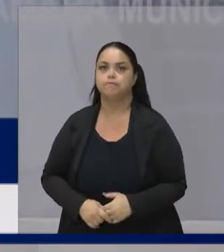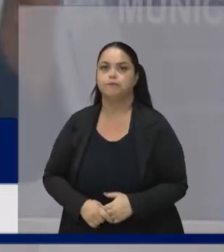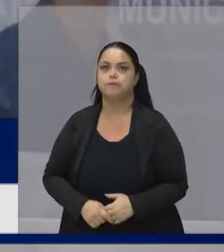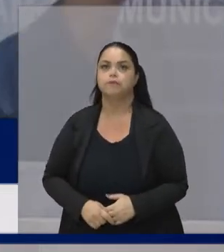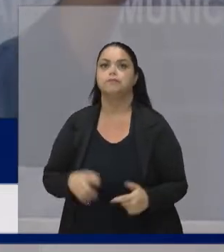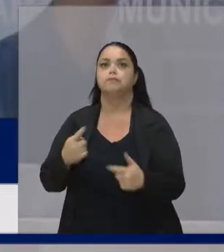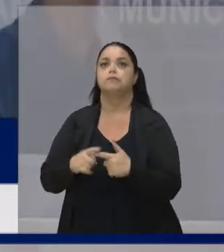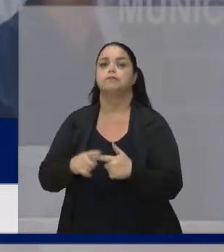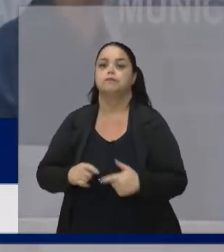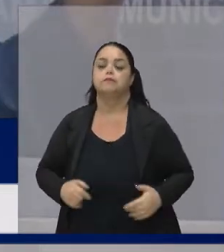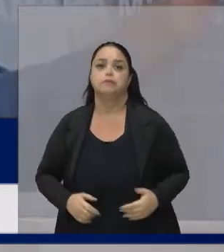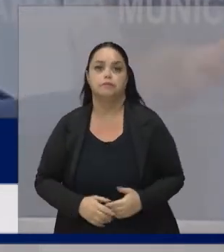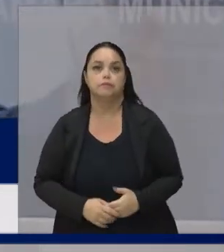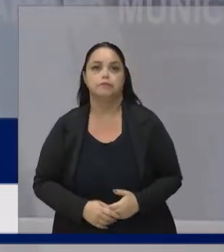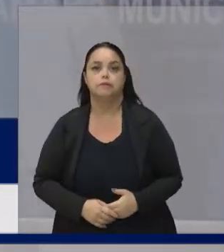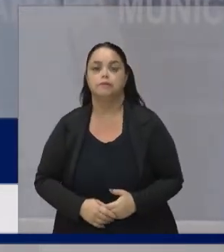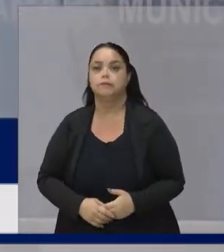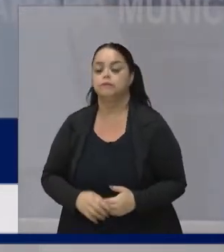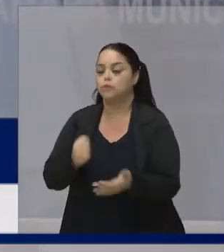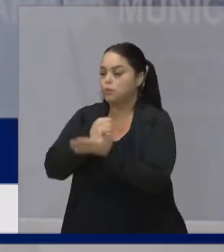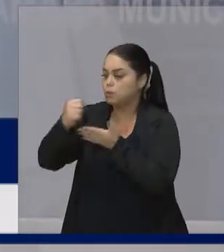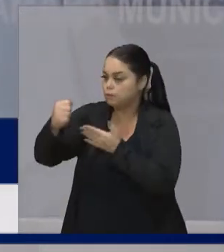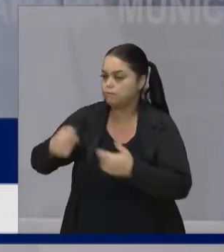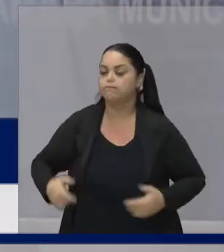Porque uma hora Tudo passa